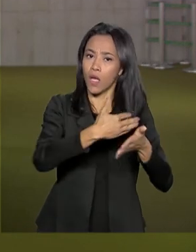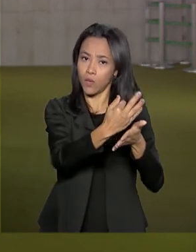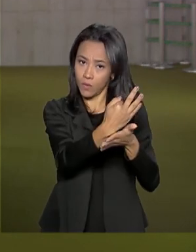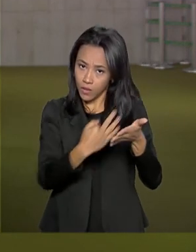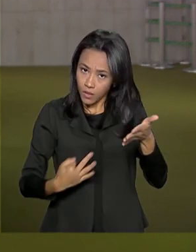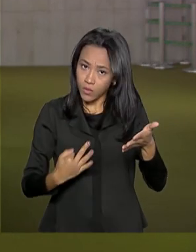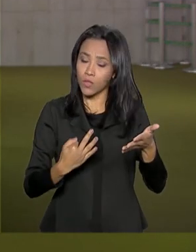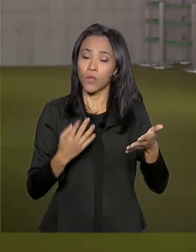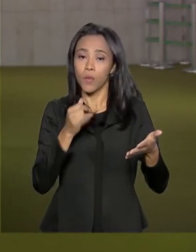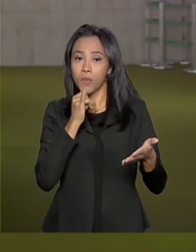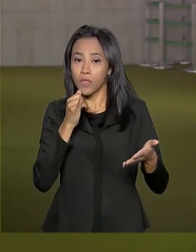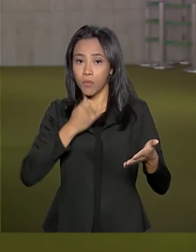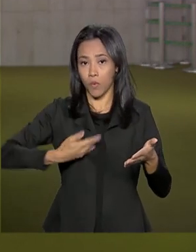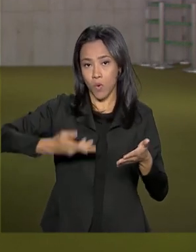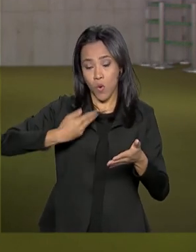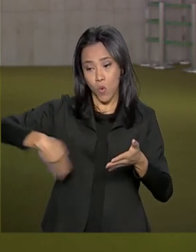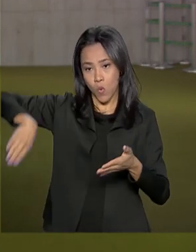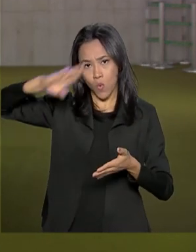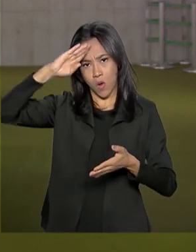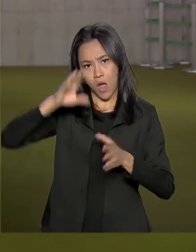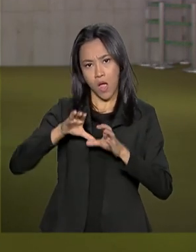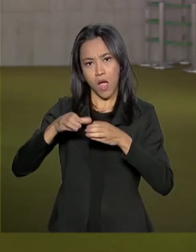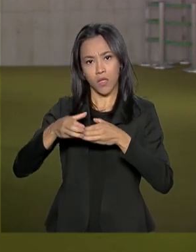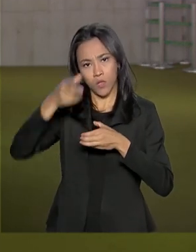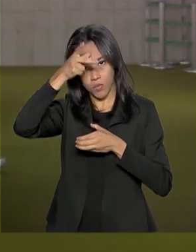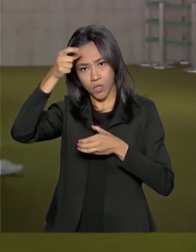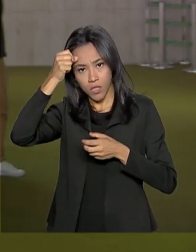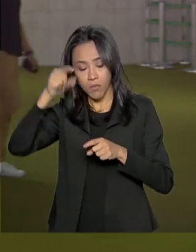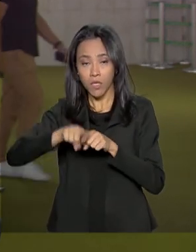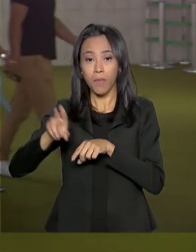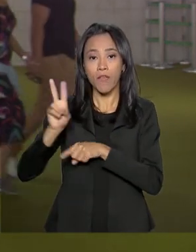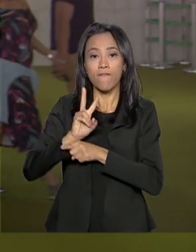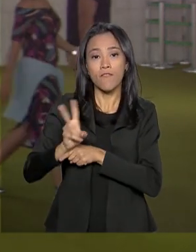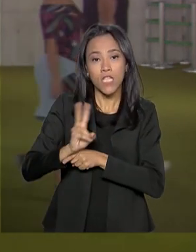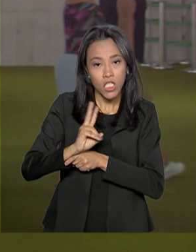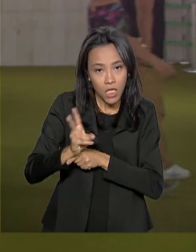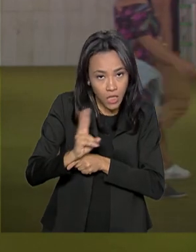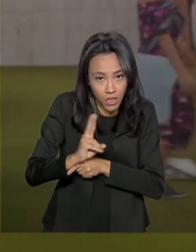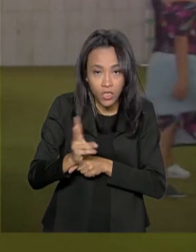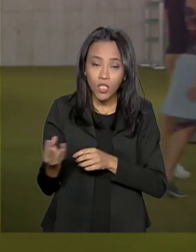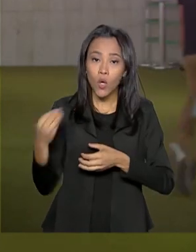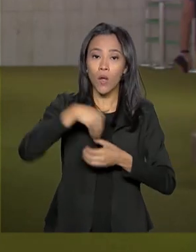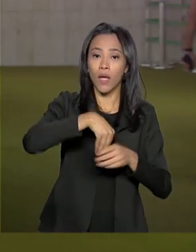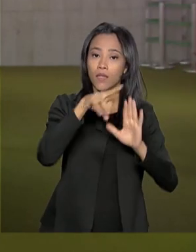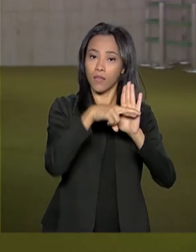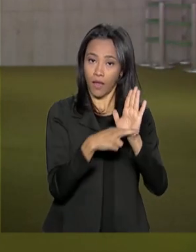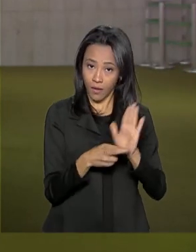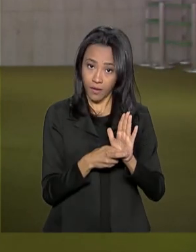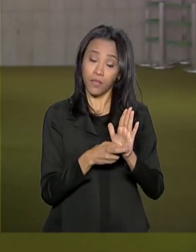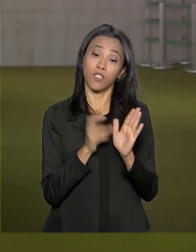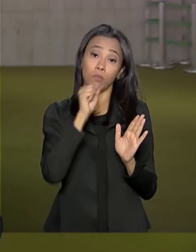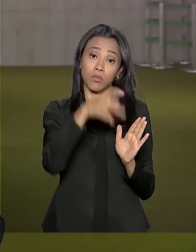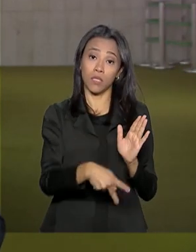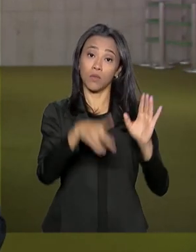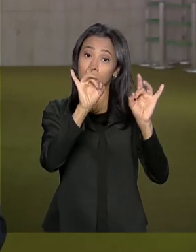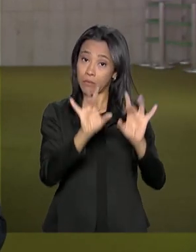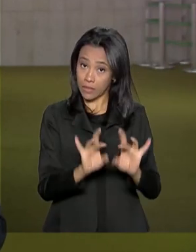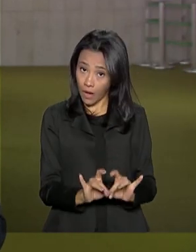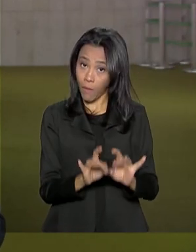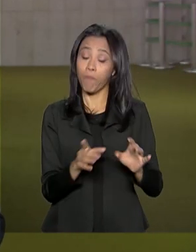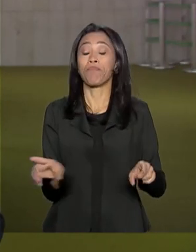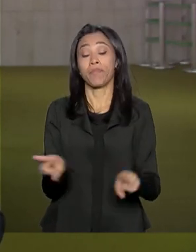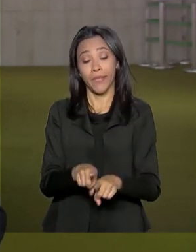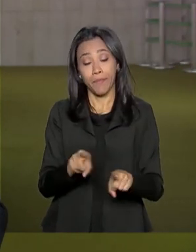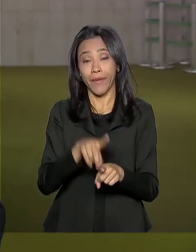categorias como guardas municipais e vigilantes nas regras de aposentadorias especiais. E ainda existe a